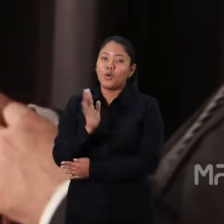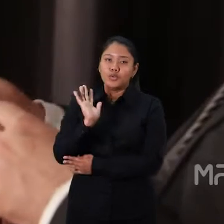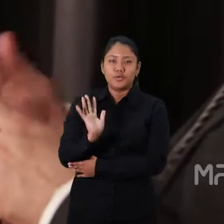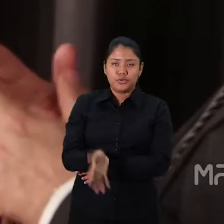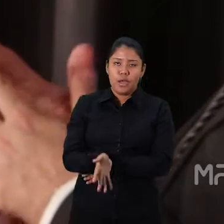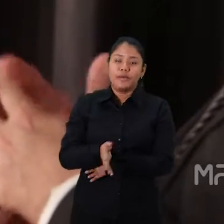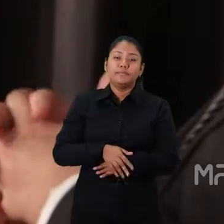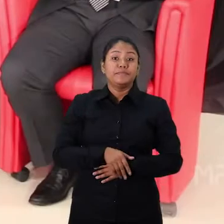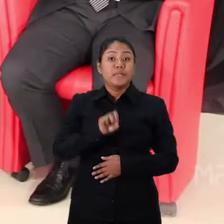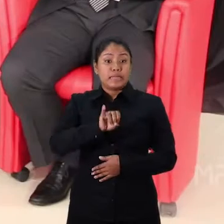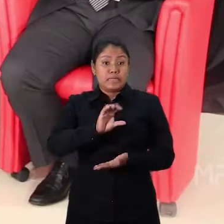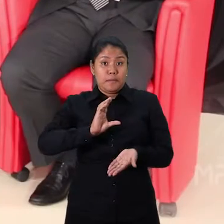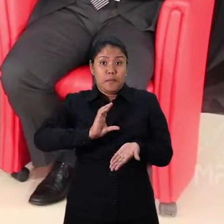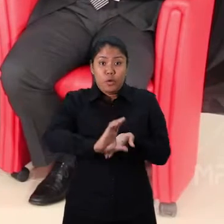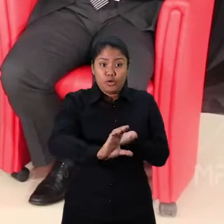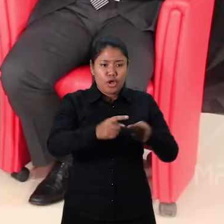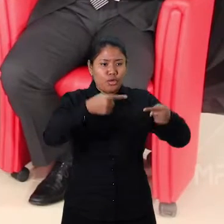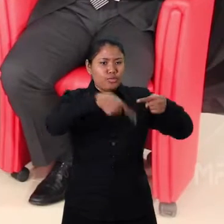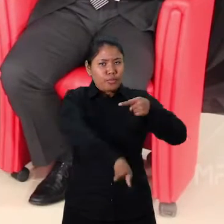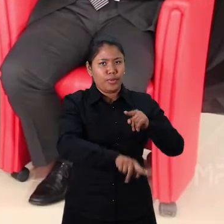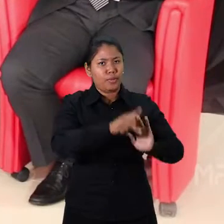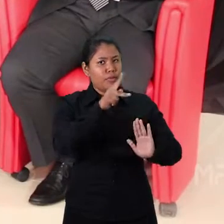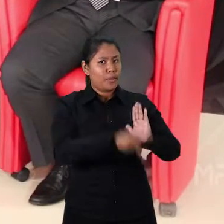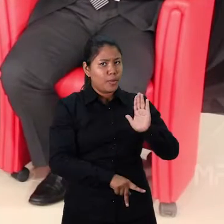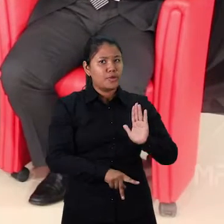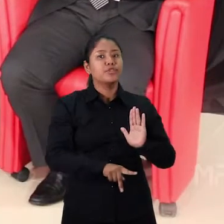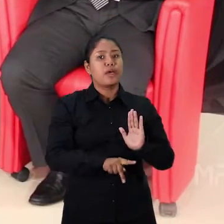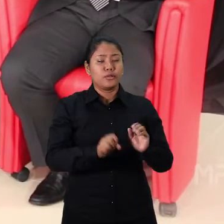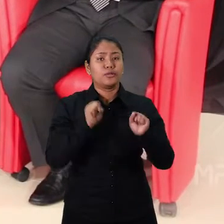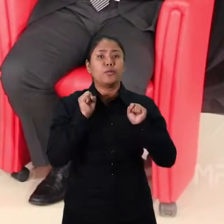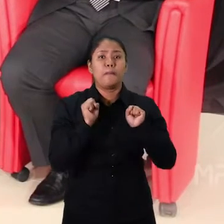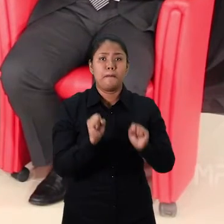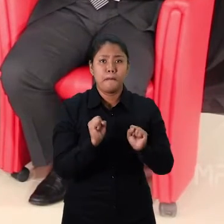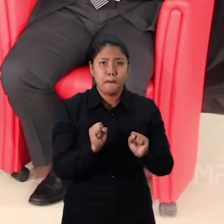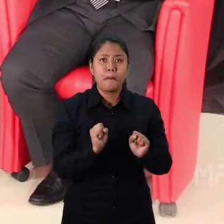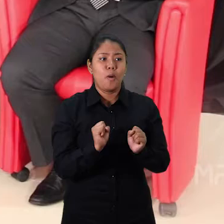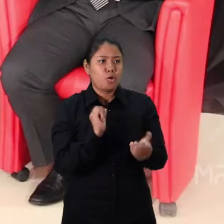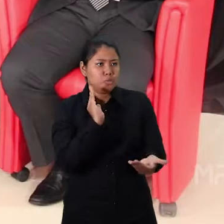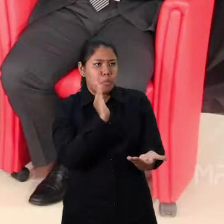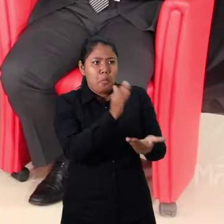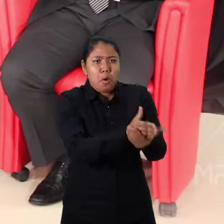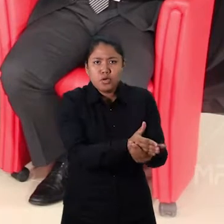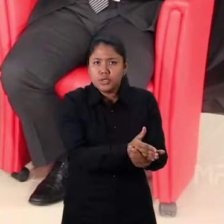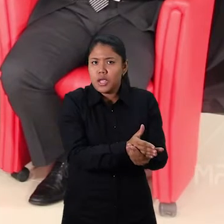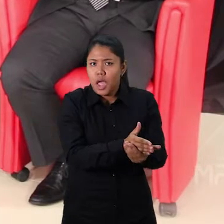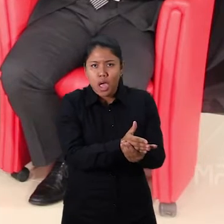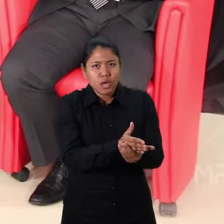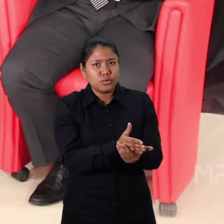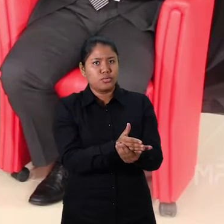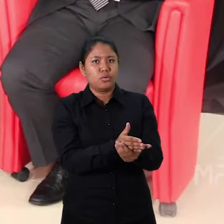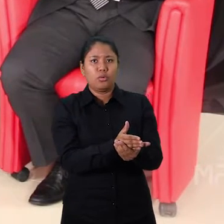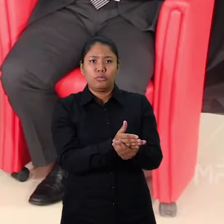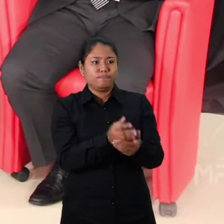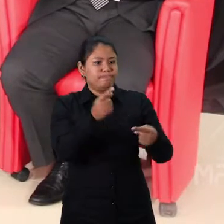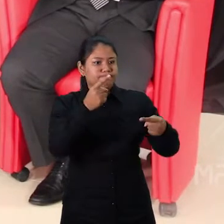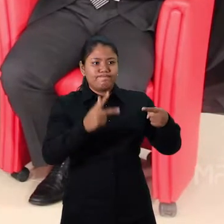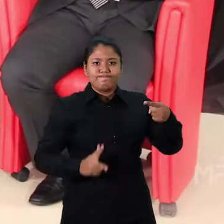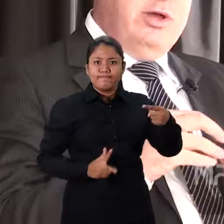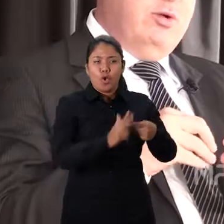devem, então, ser devolvidos, inclusive passível de ação penal, de ação civil pública.